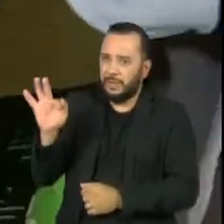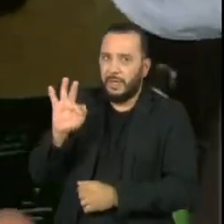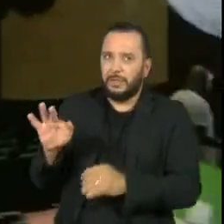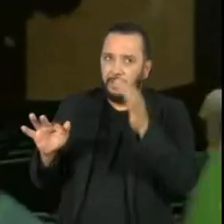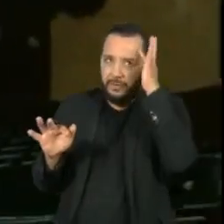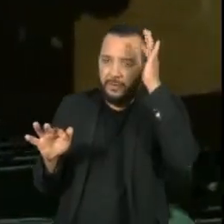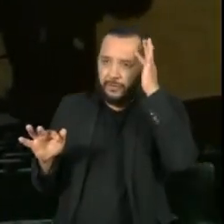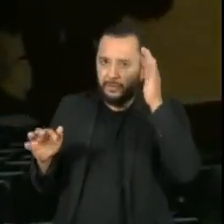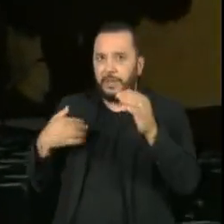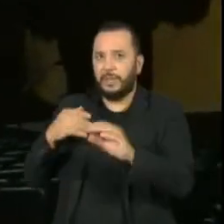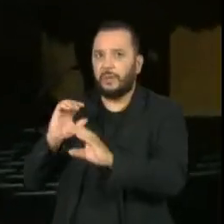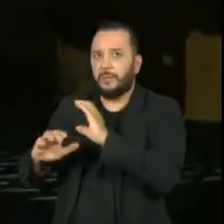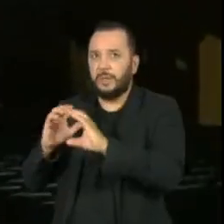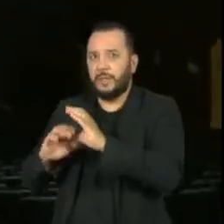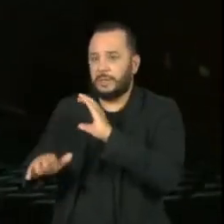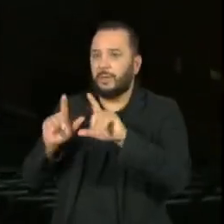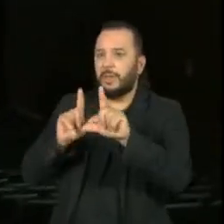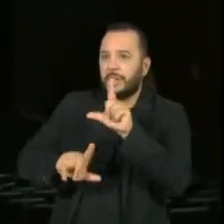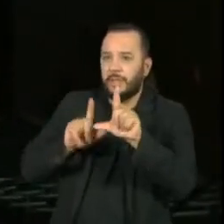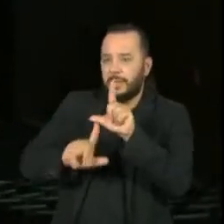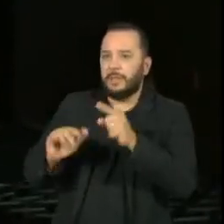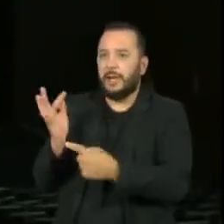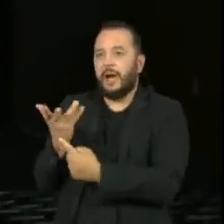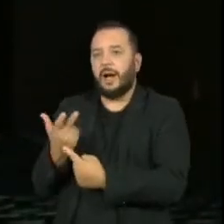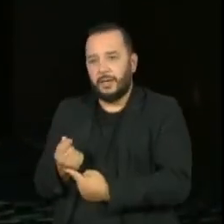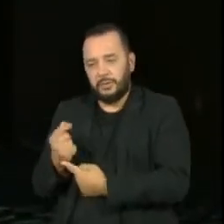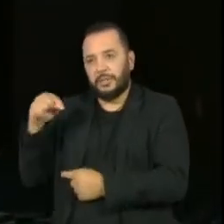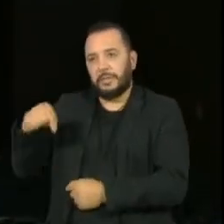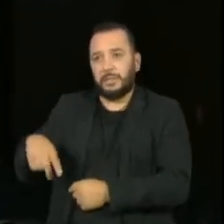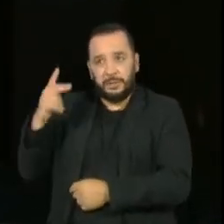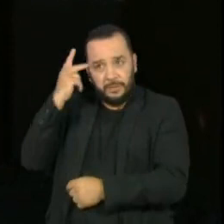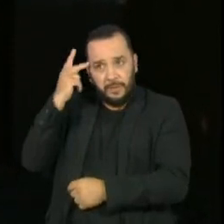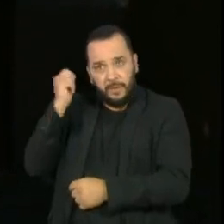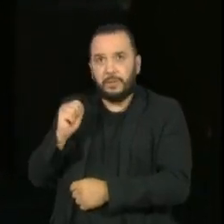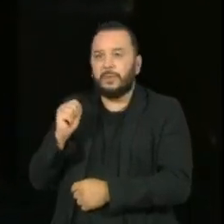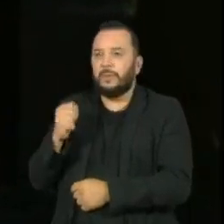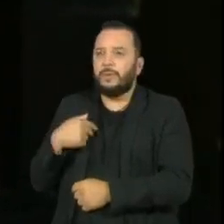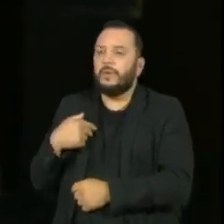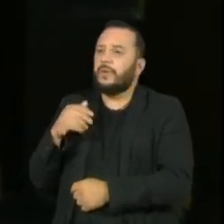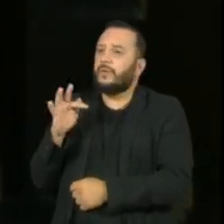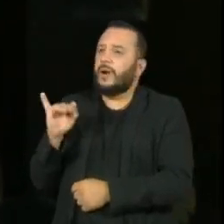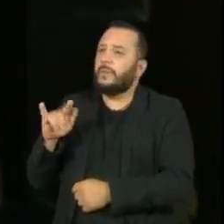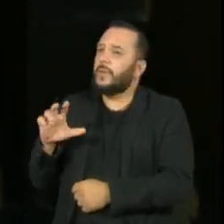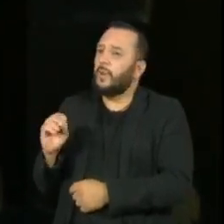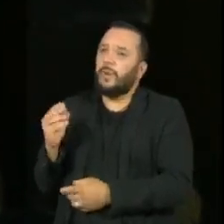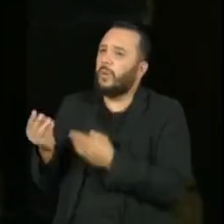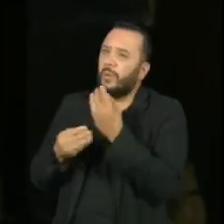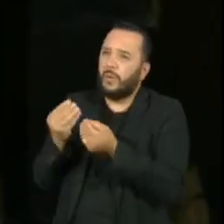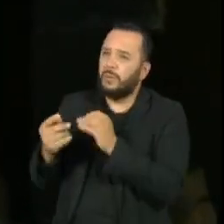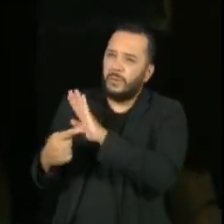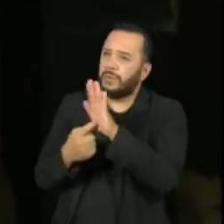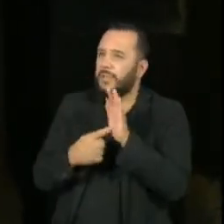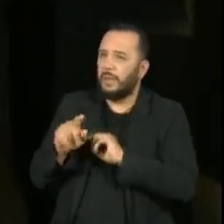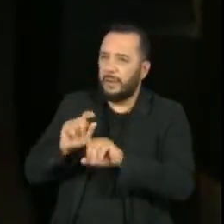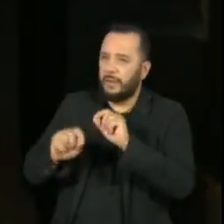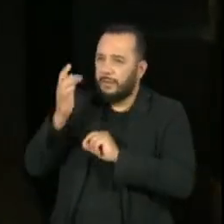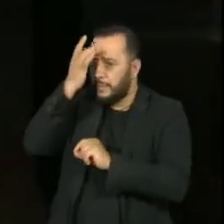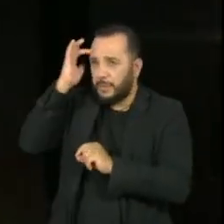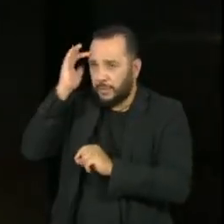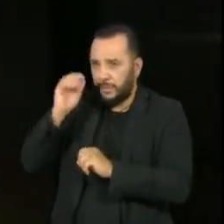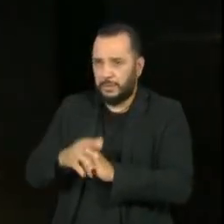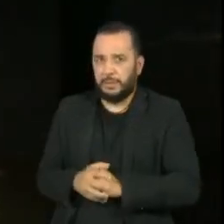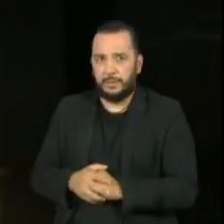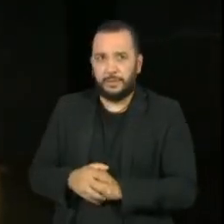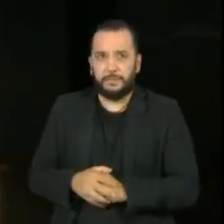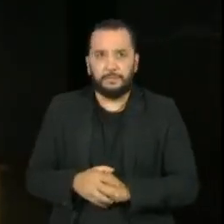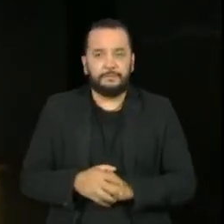Filosofia, Comunicação, Letras e Artes, a FAFICLA da PUC de São Paulo, Fábio Cipriano. Fábio, o esse evento quer mostrar para o público? Olha, nós